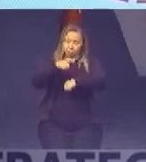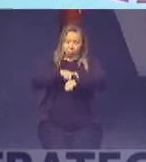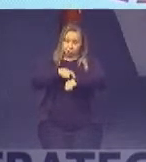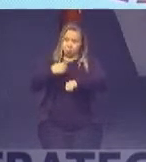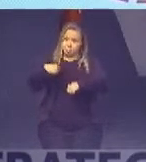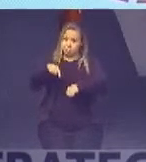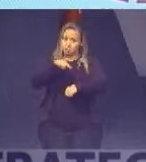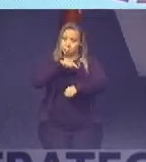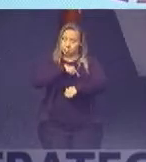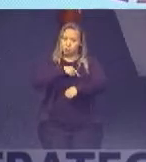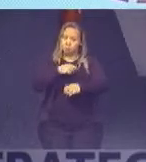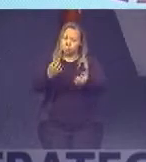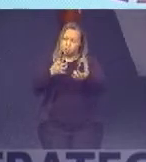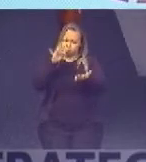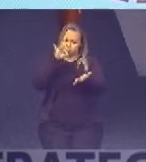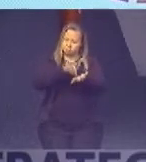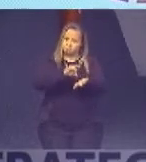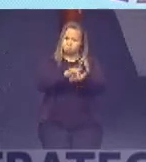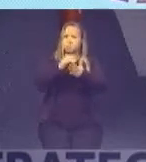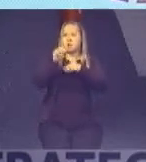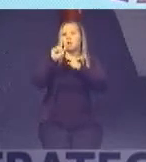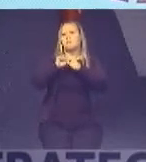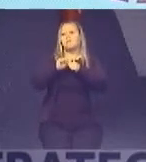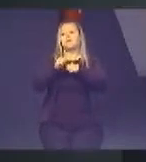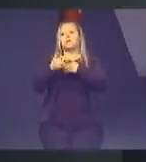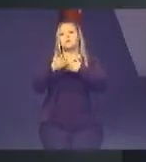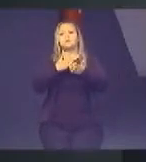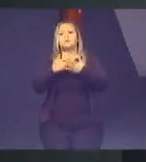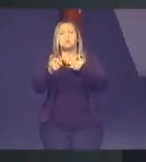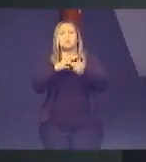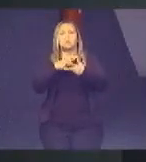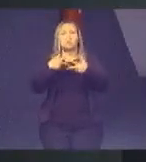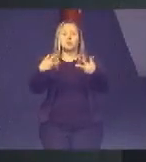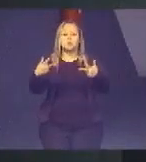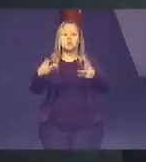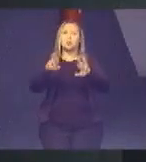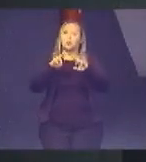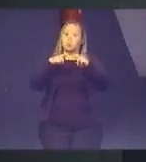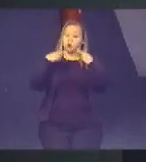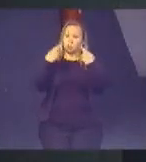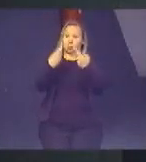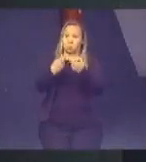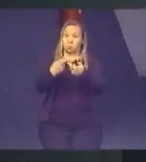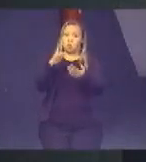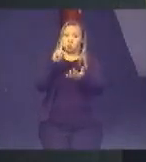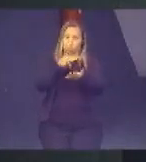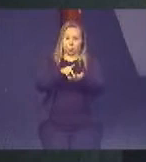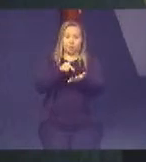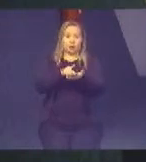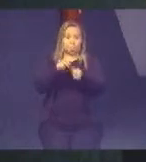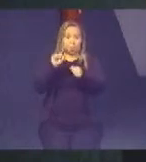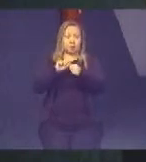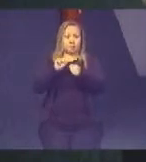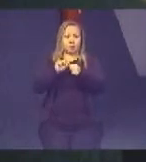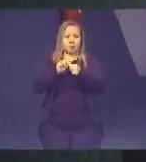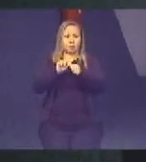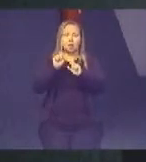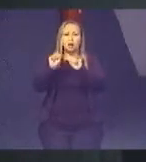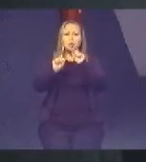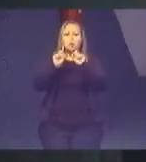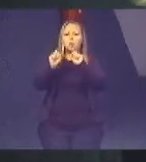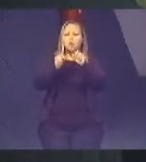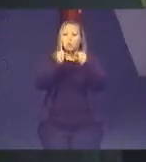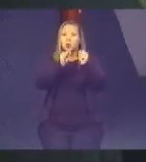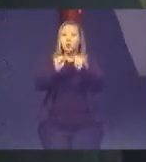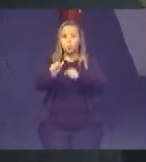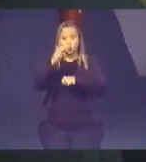concretizar algo. No momento em que nos reunimos realmente para fazer. O que eu pude